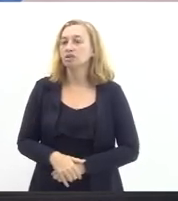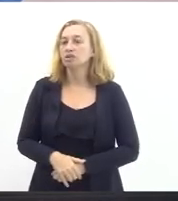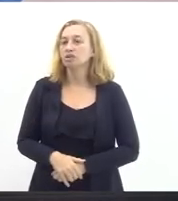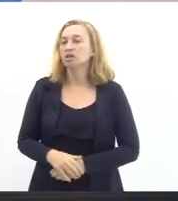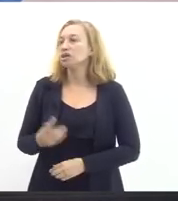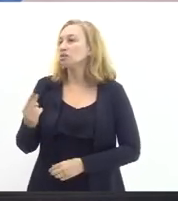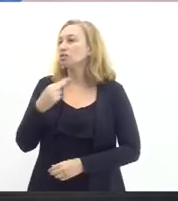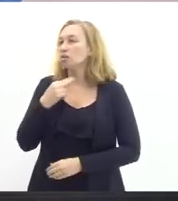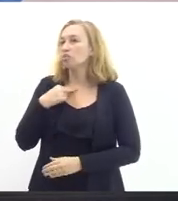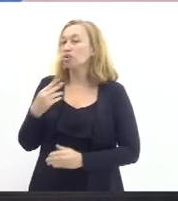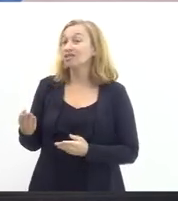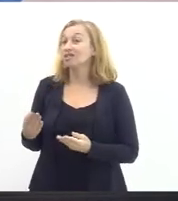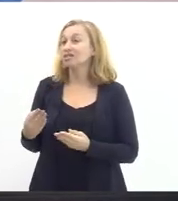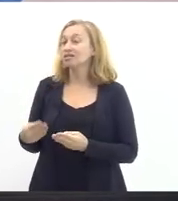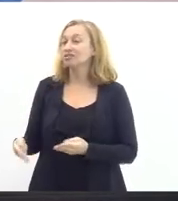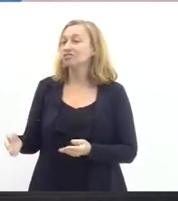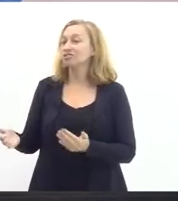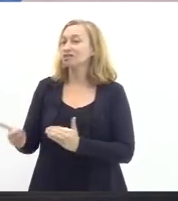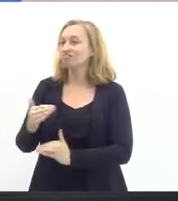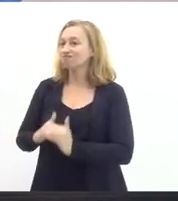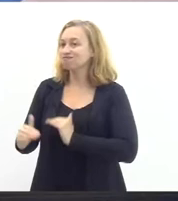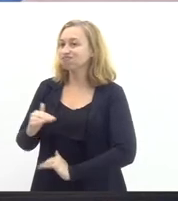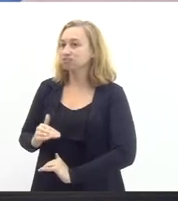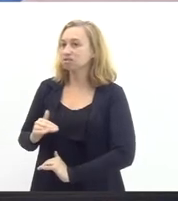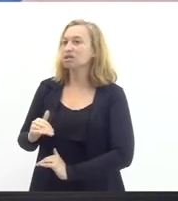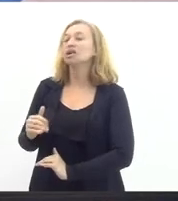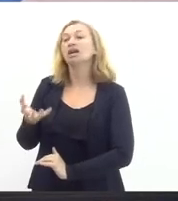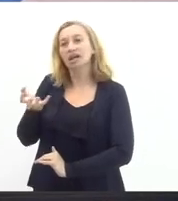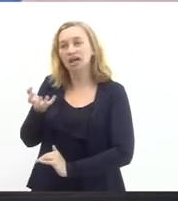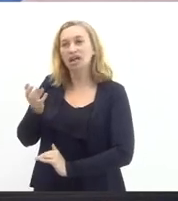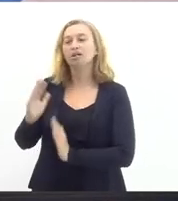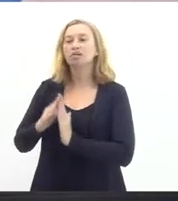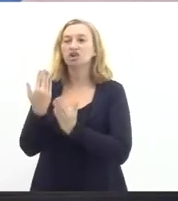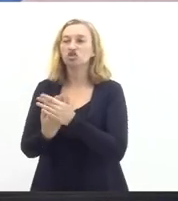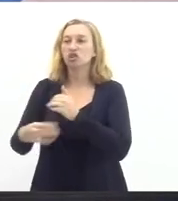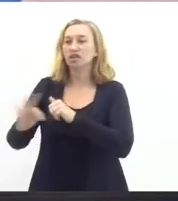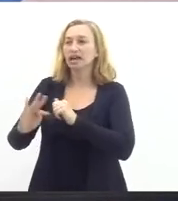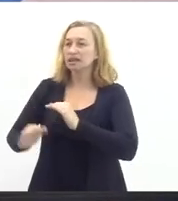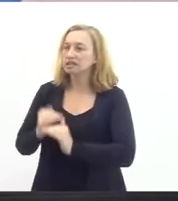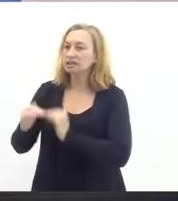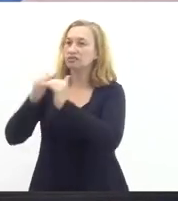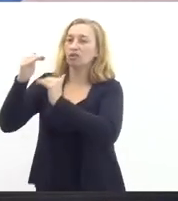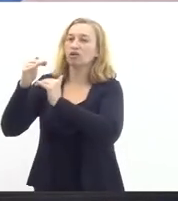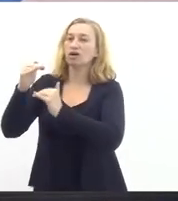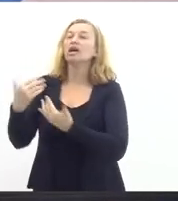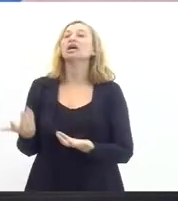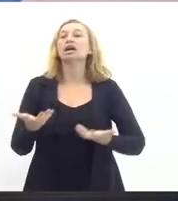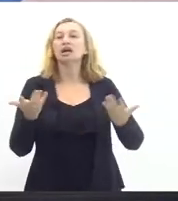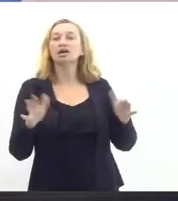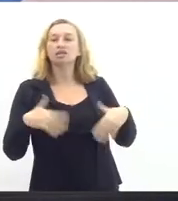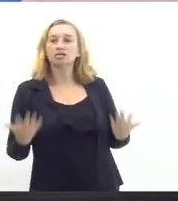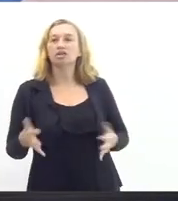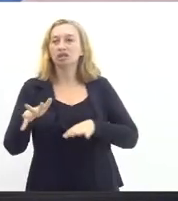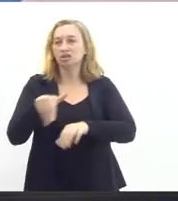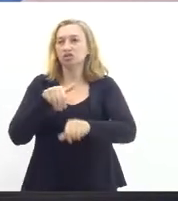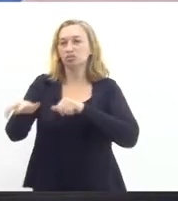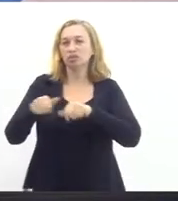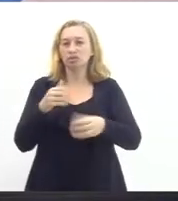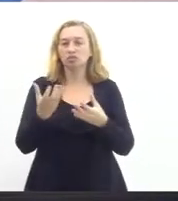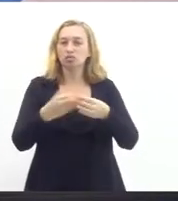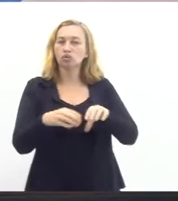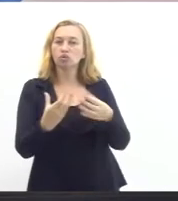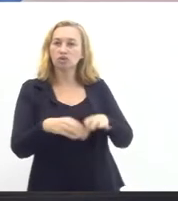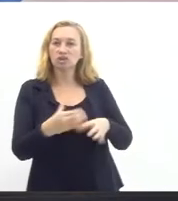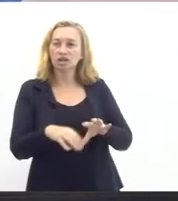redimensionada para baixo pelo contrário a gente quer que a Faitec se fortaleça então a gente entende que a convocação desses concursados